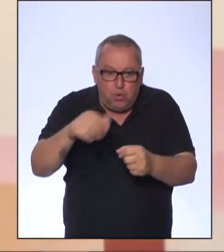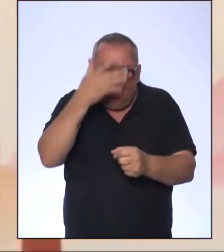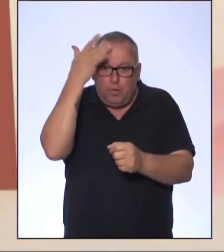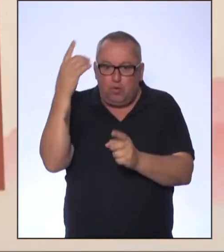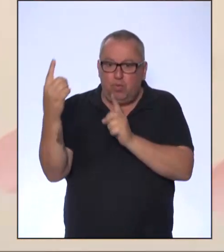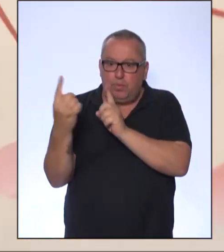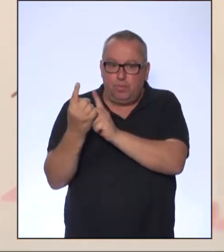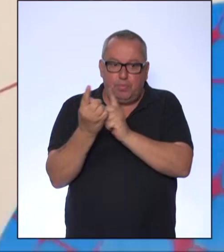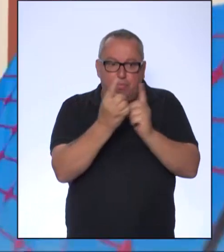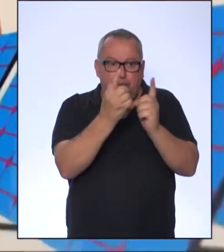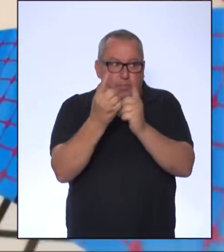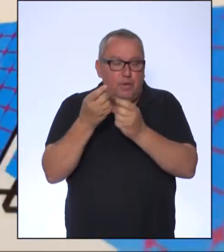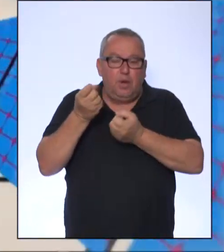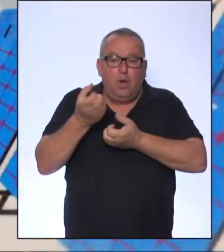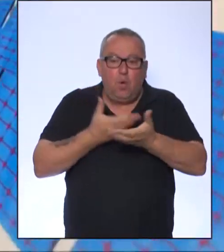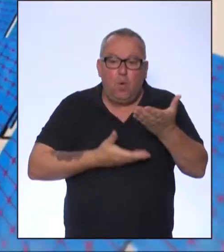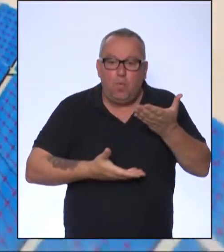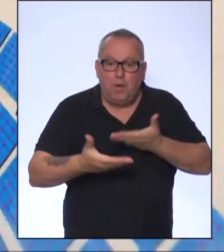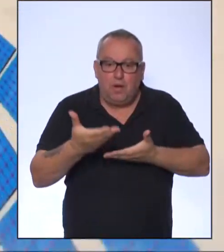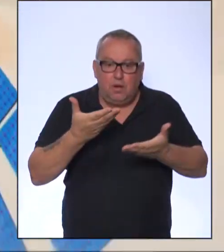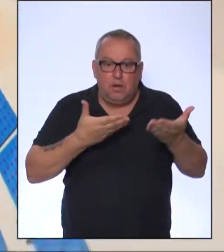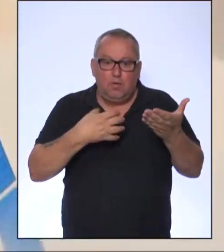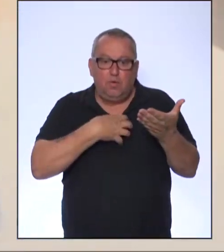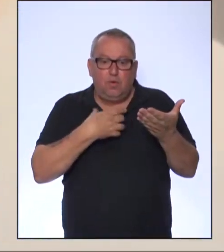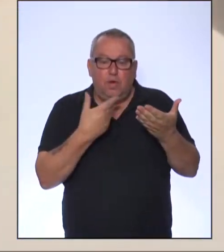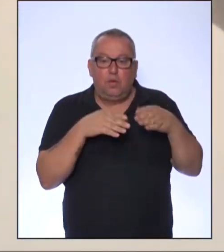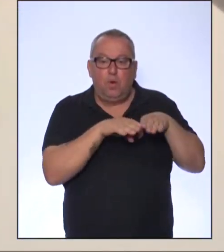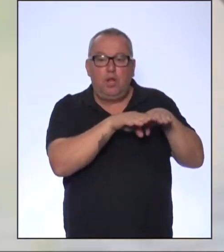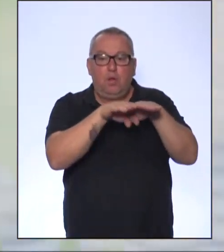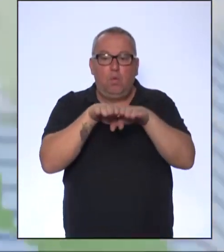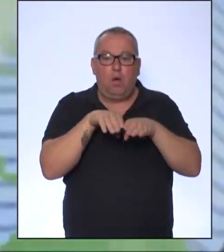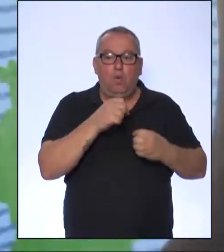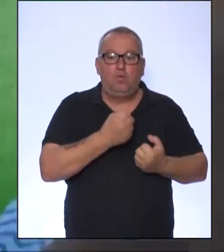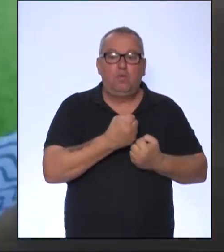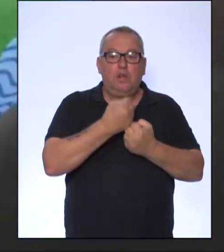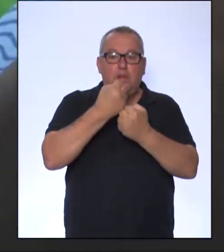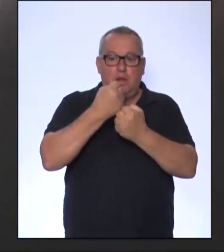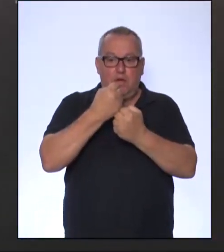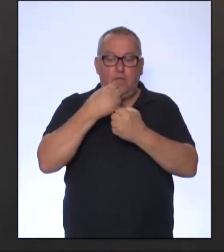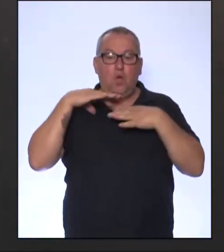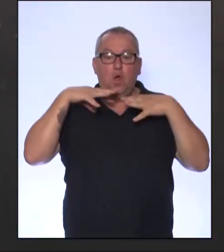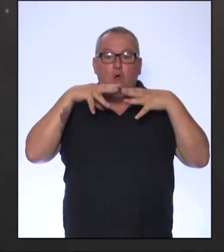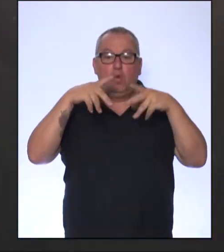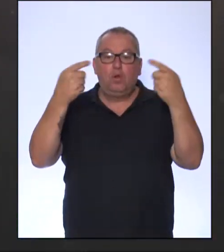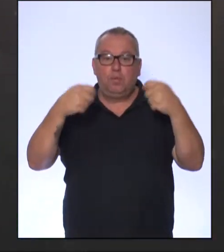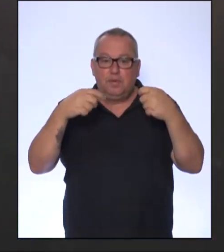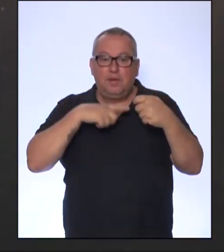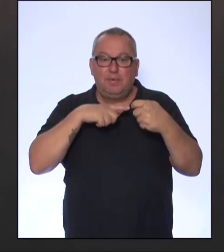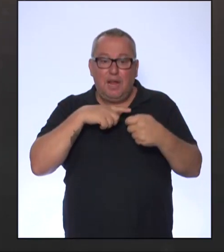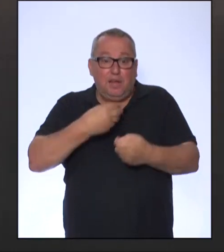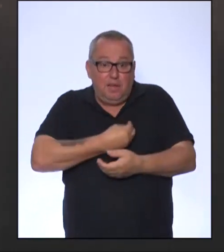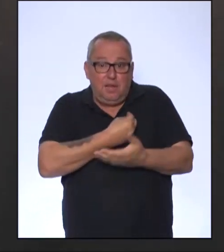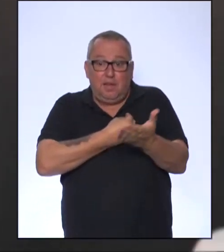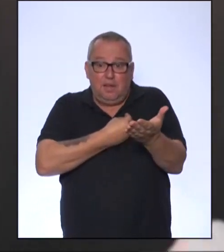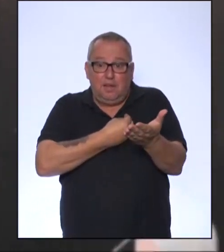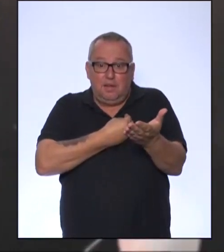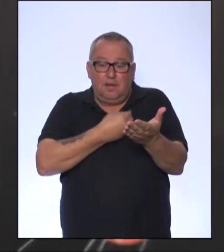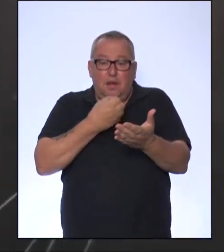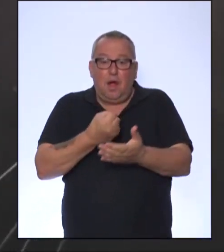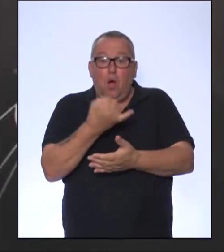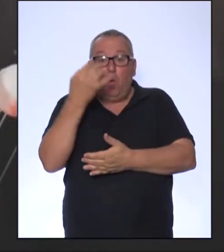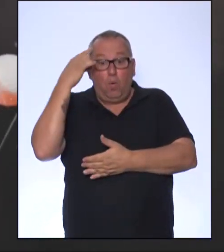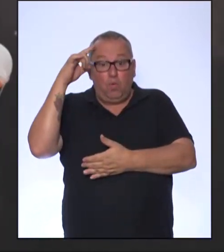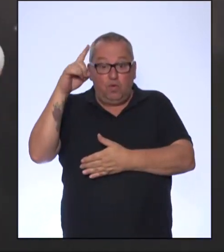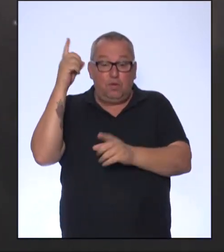e compartilhar o que nós temos de forma igualitária e sustentável. Tudo o que precisamos está bem aqui. Algum dia nós